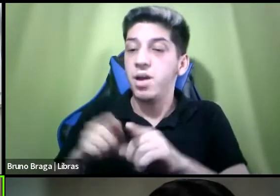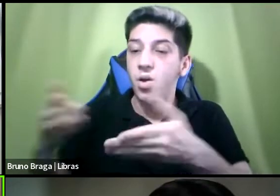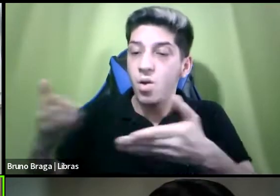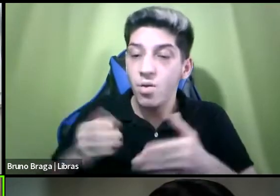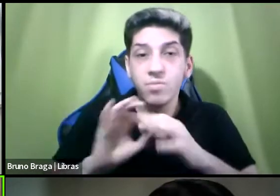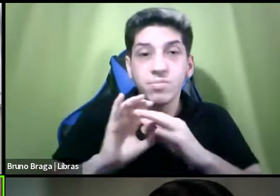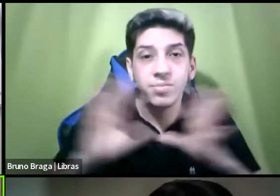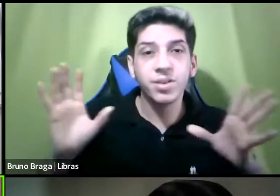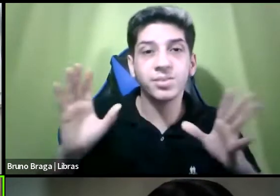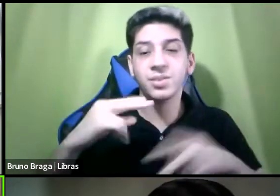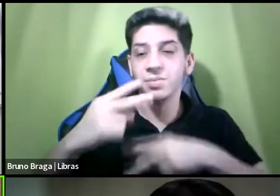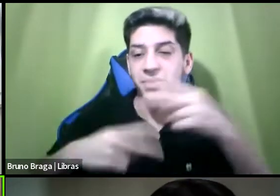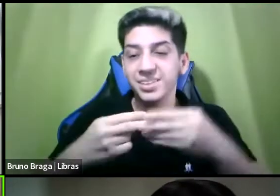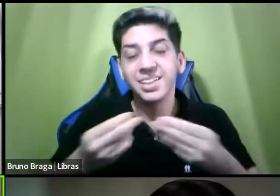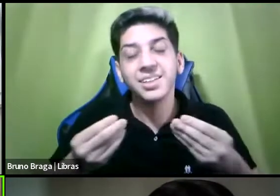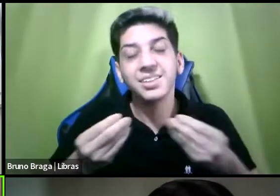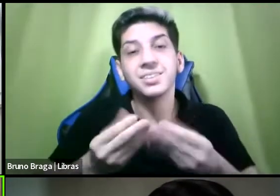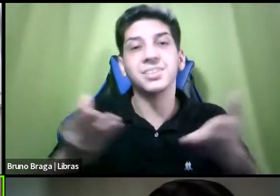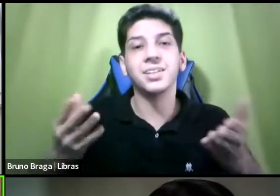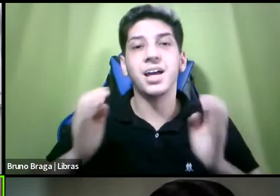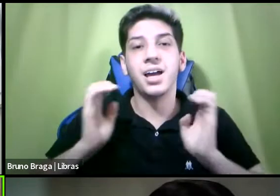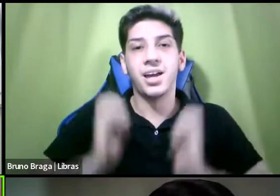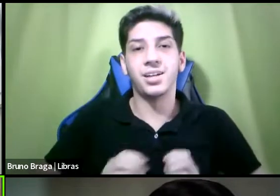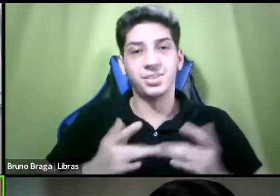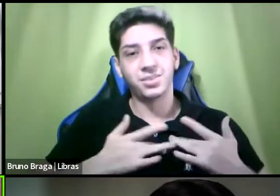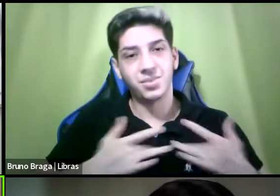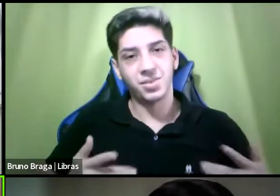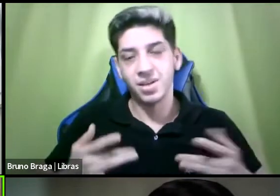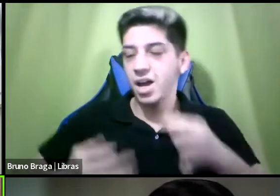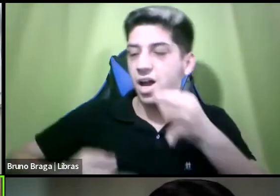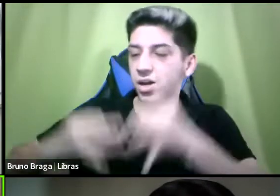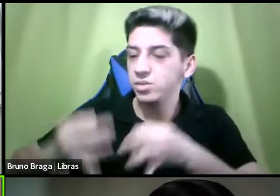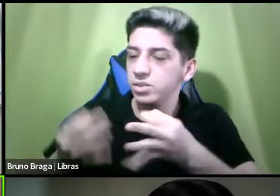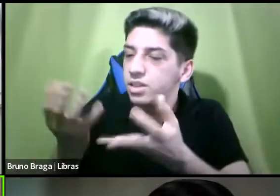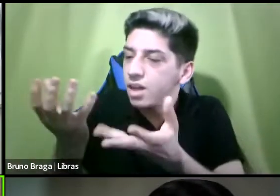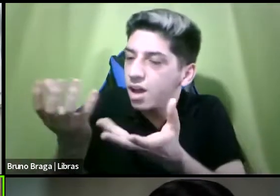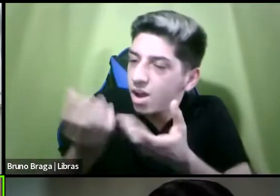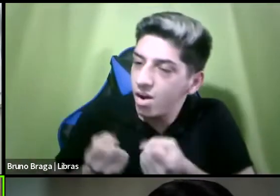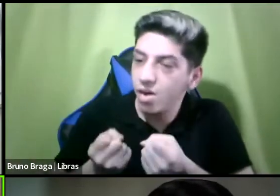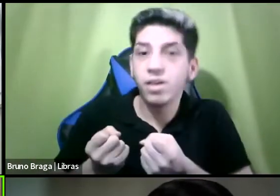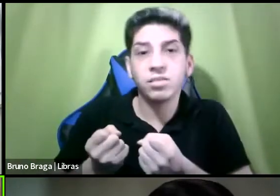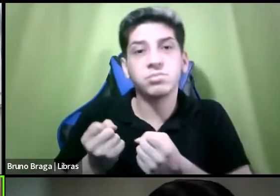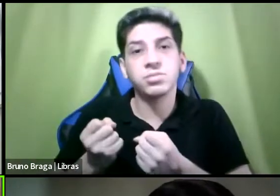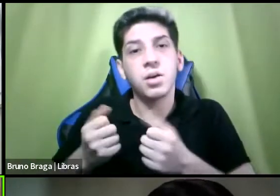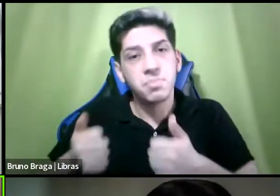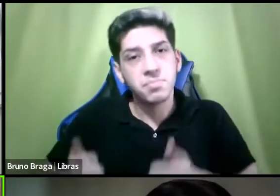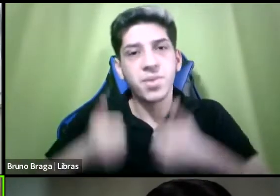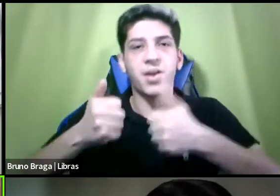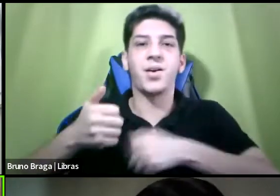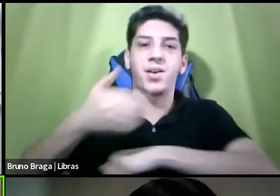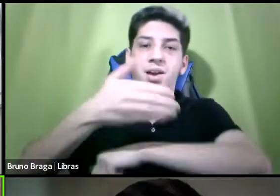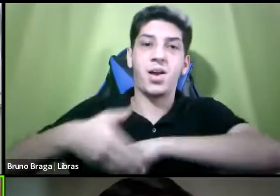ética solidária a justiça acolhedora dignifica a rua do amanhã